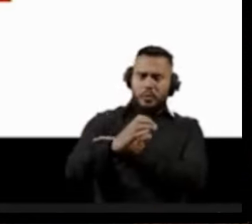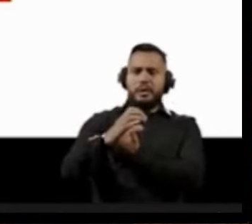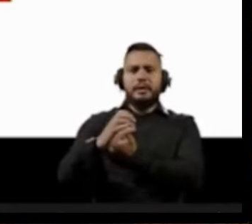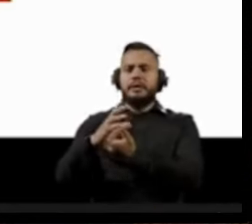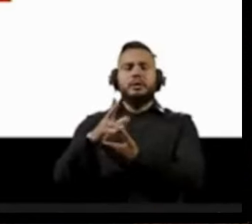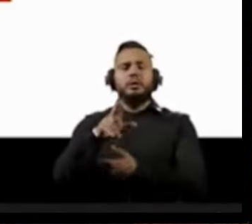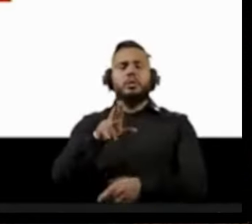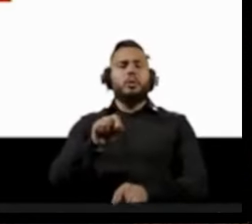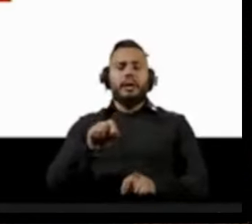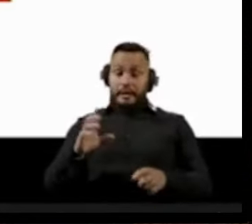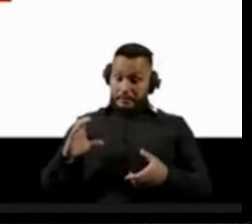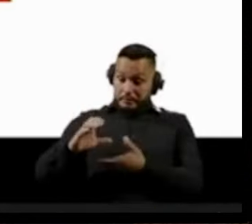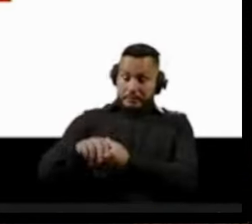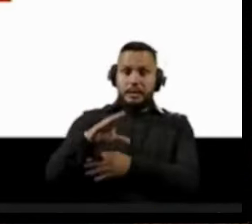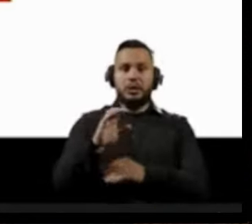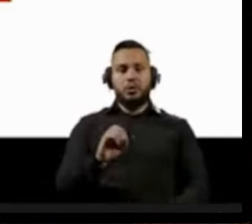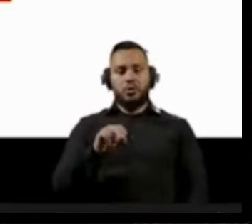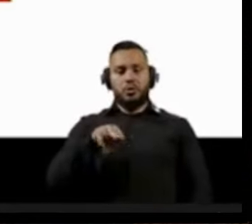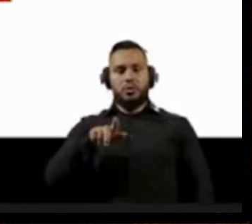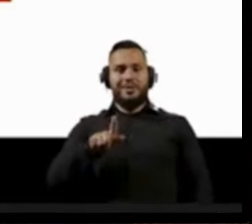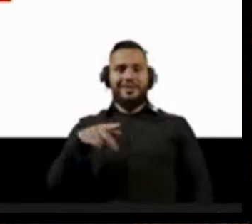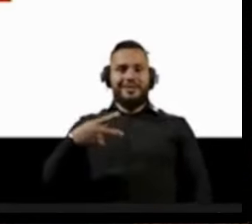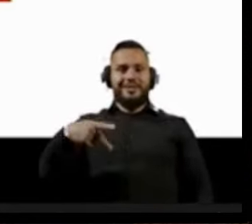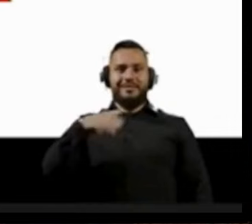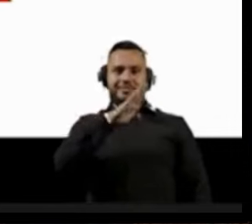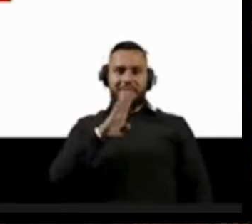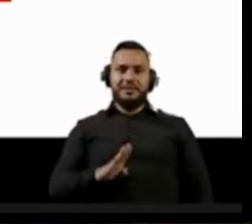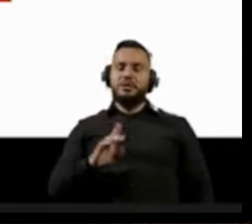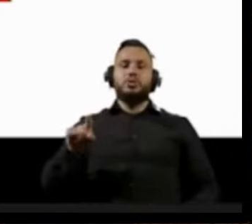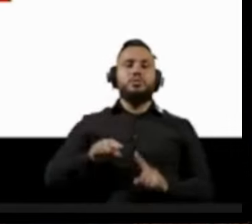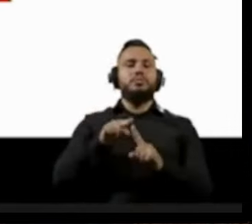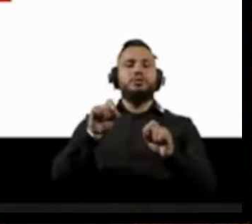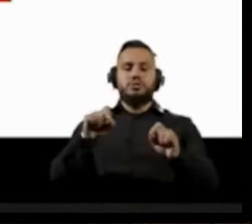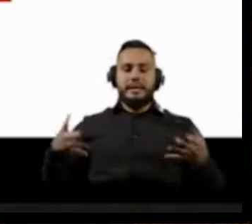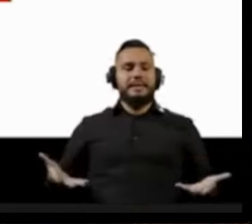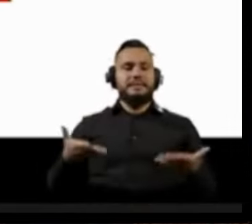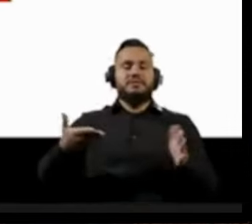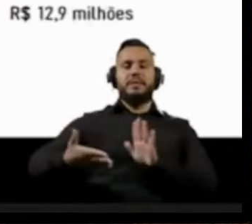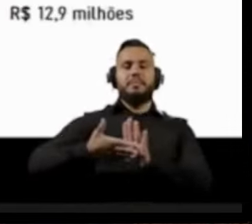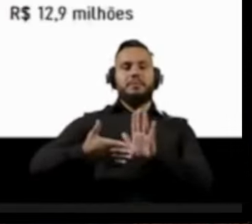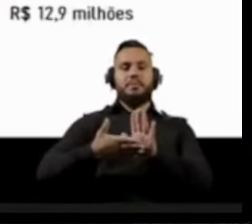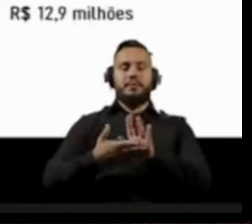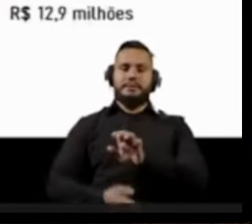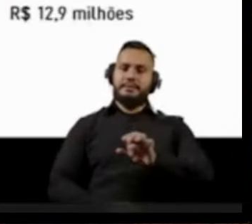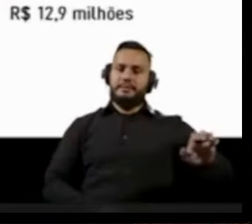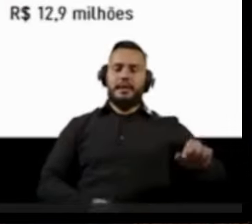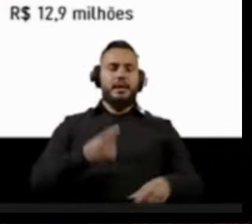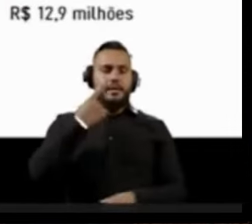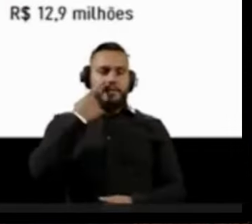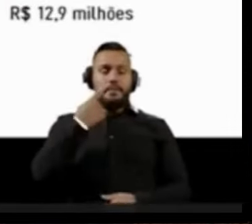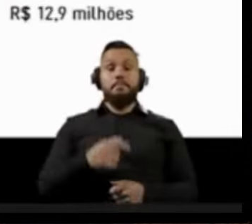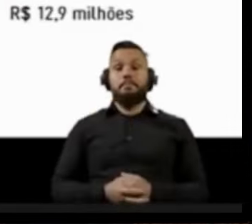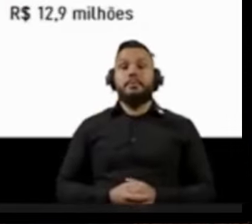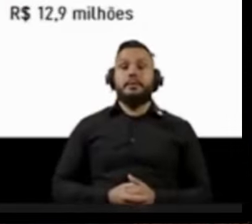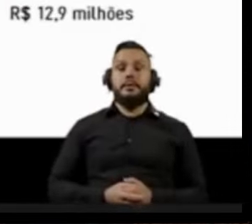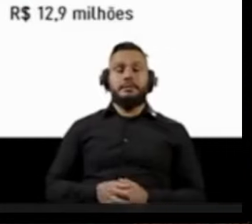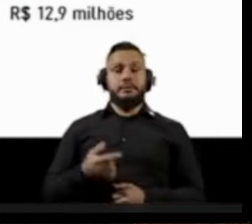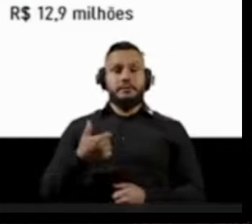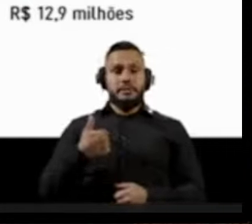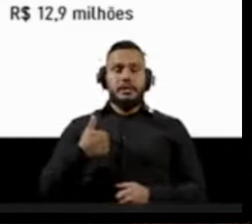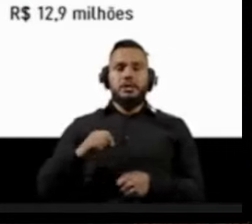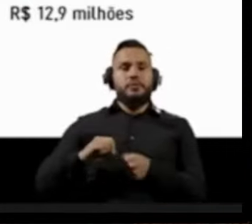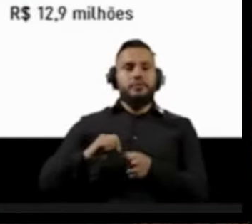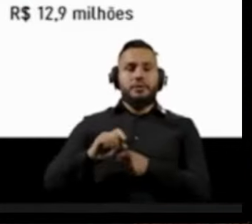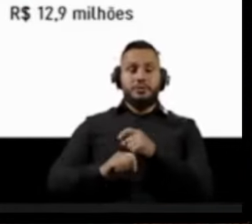ONGs que se instalam no nosso país para promoção de pautas esquerdistas. Vamos ver. Eu fiz aqui o